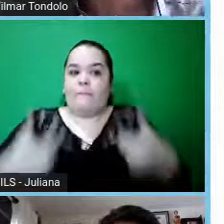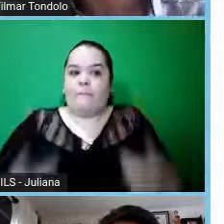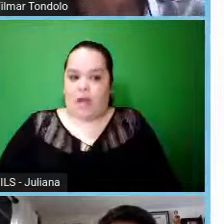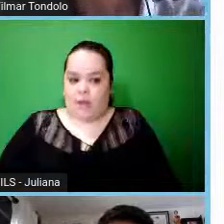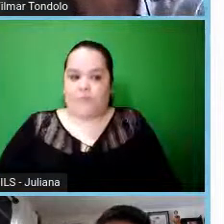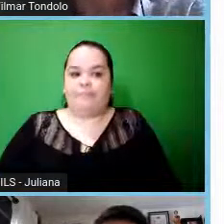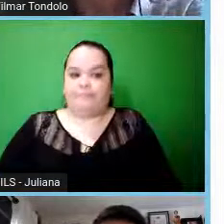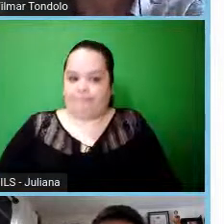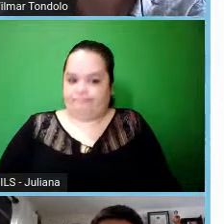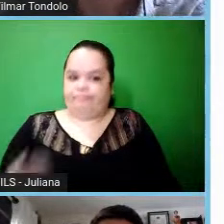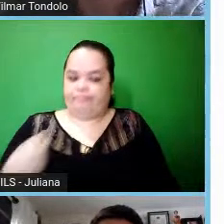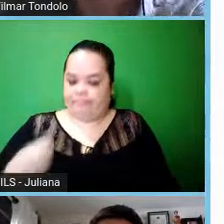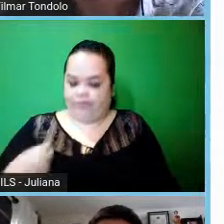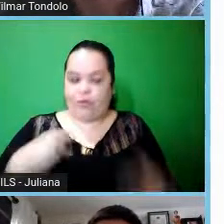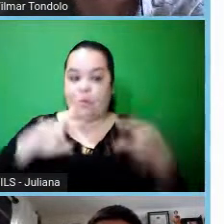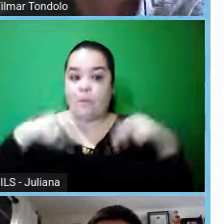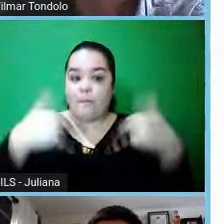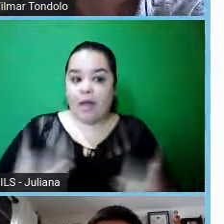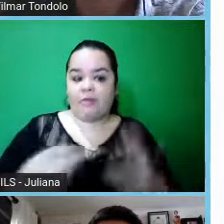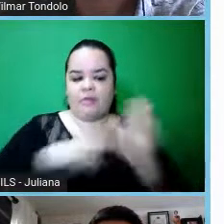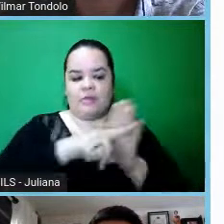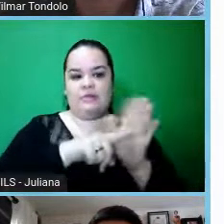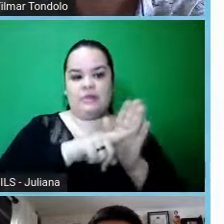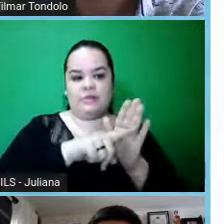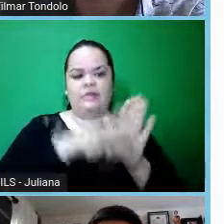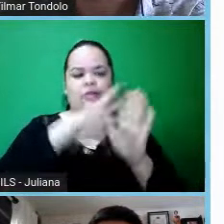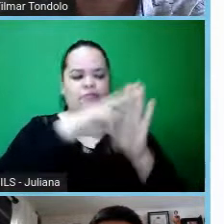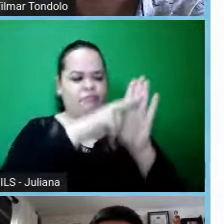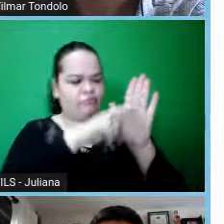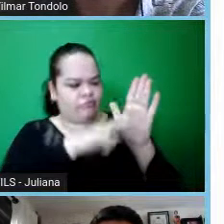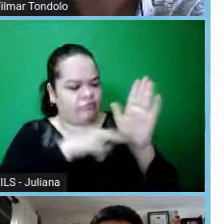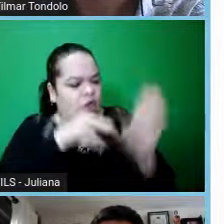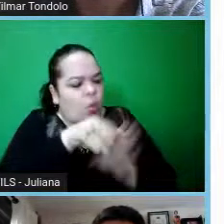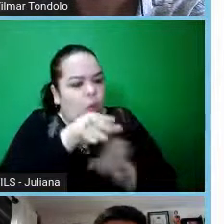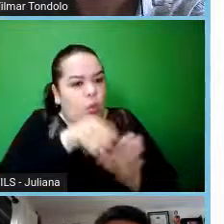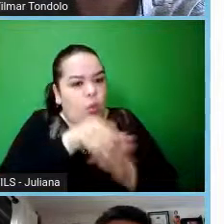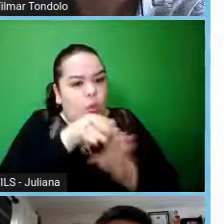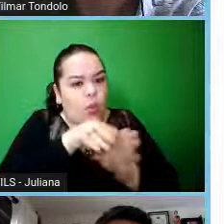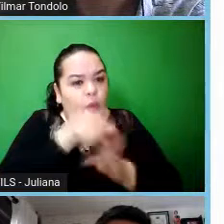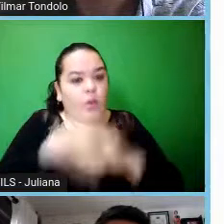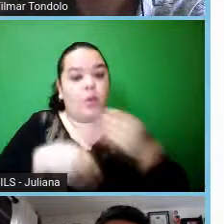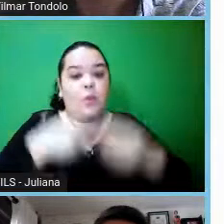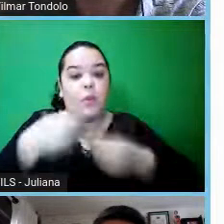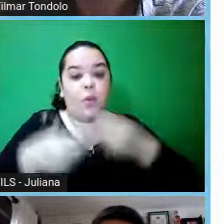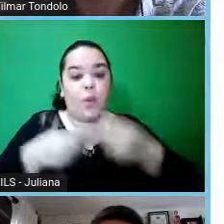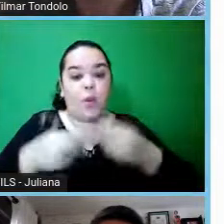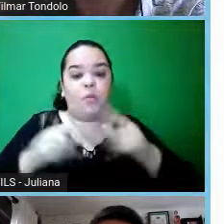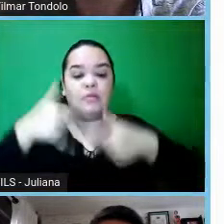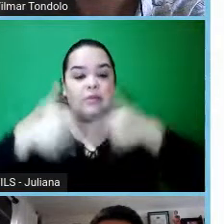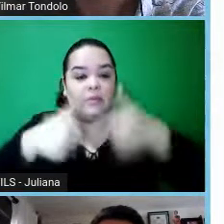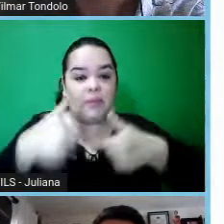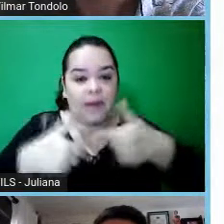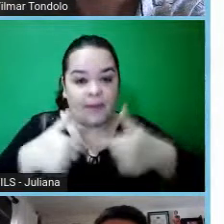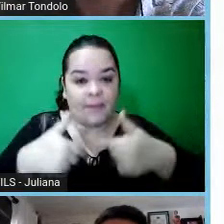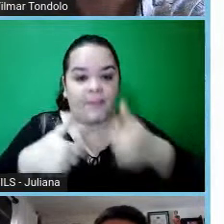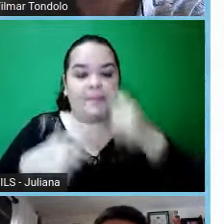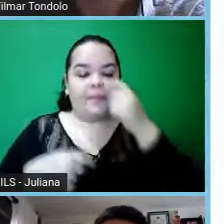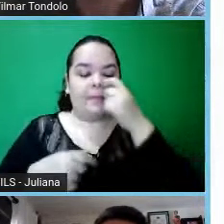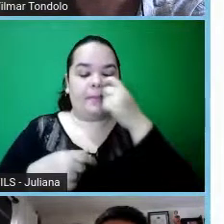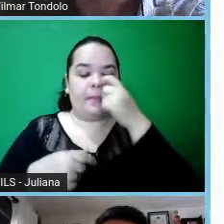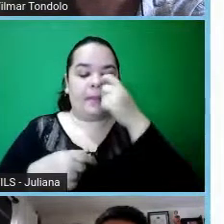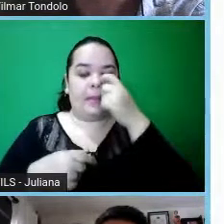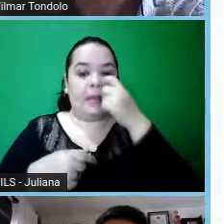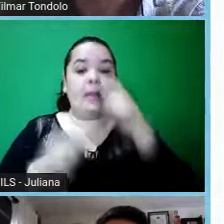resoluções, né, que guiam a atuação desse sistema, né, que são